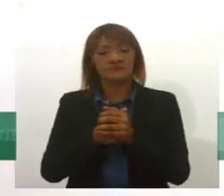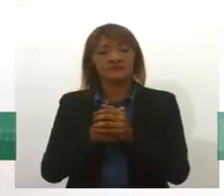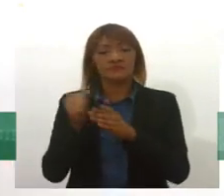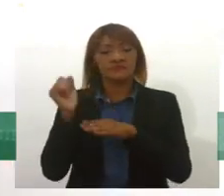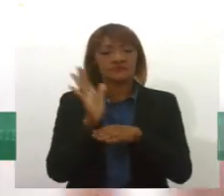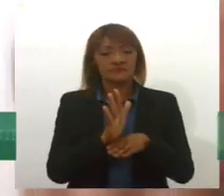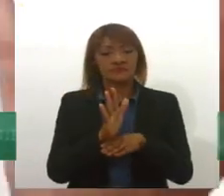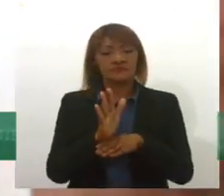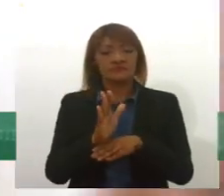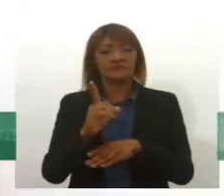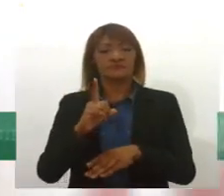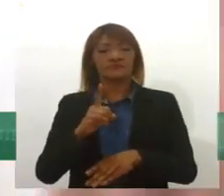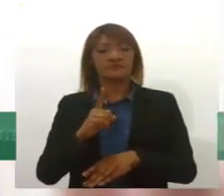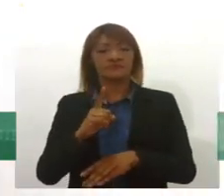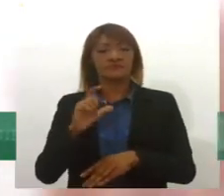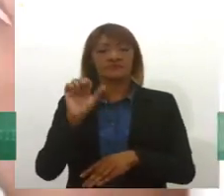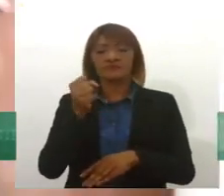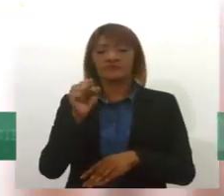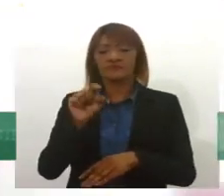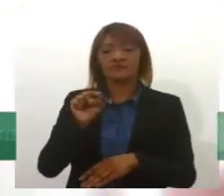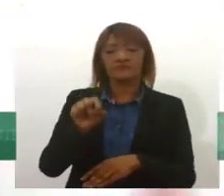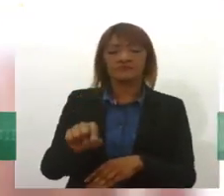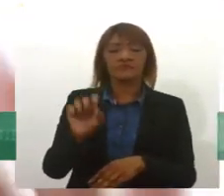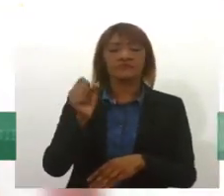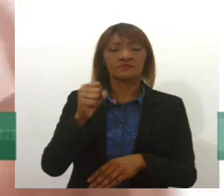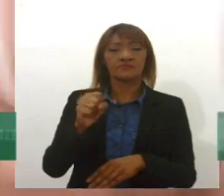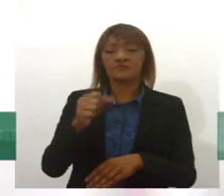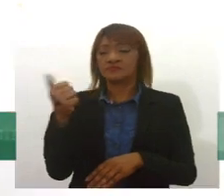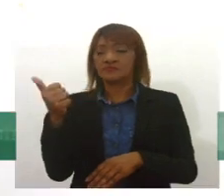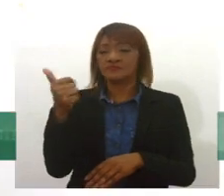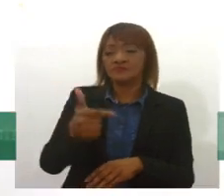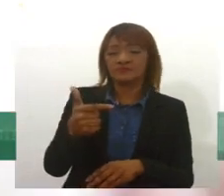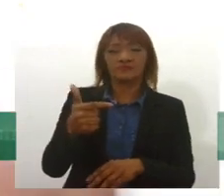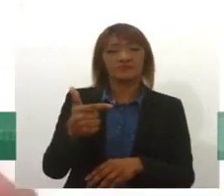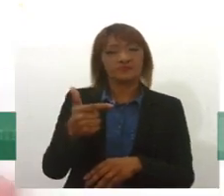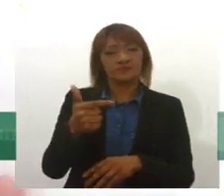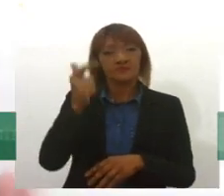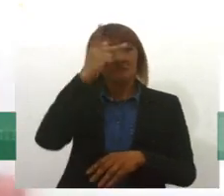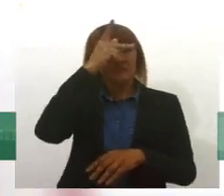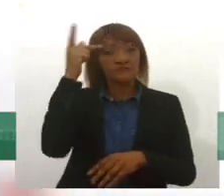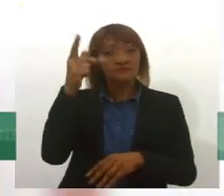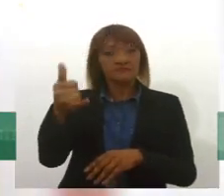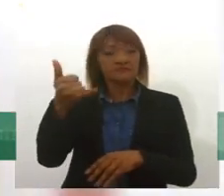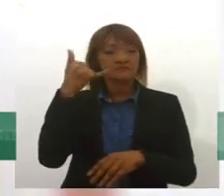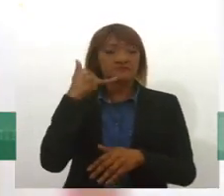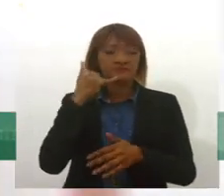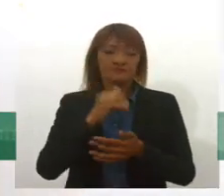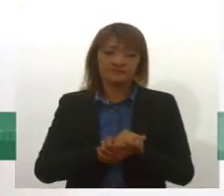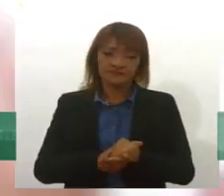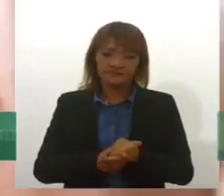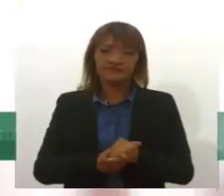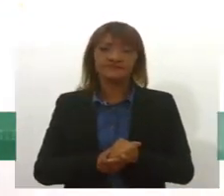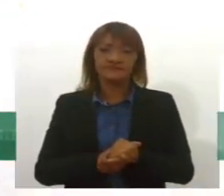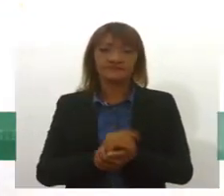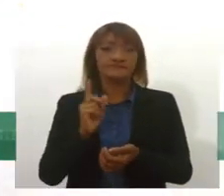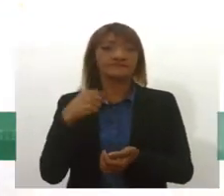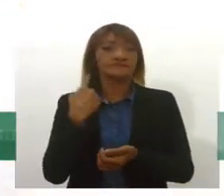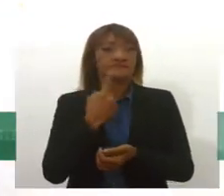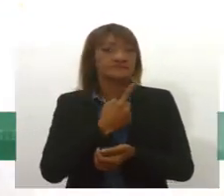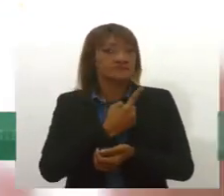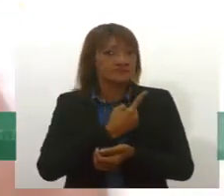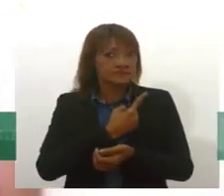a gente teve em torno de 8.812 atendimentos. Então é um número que para nós é bem